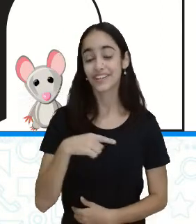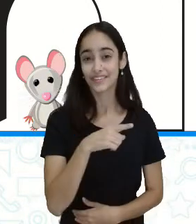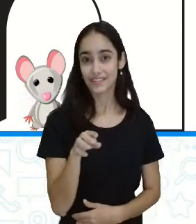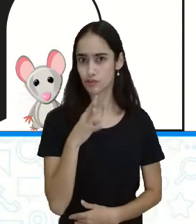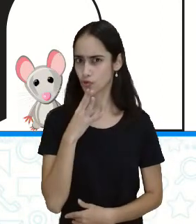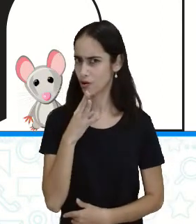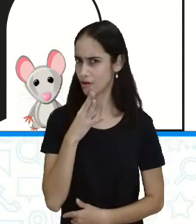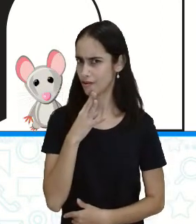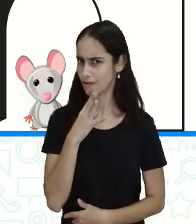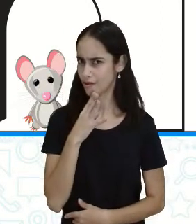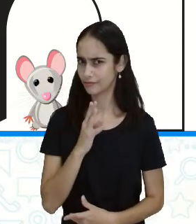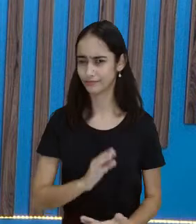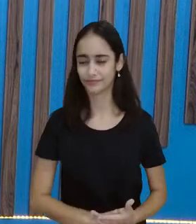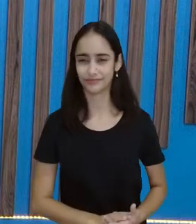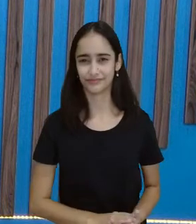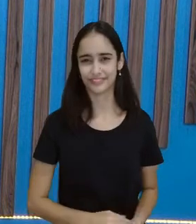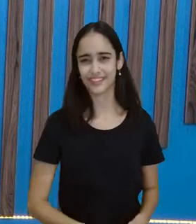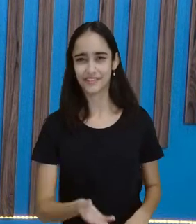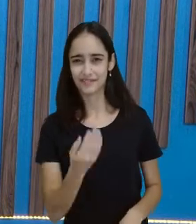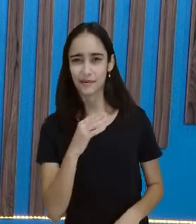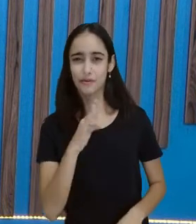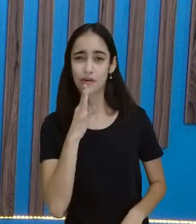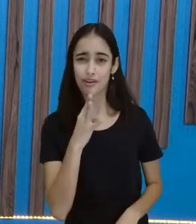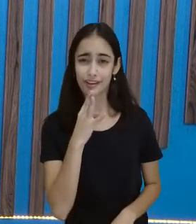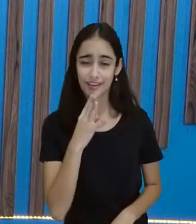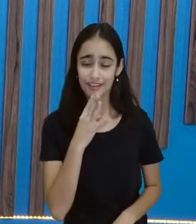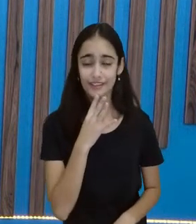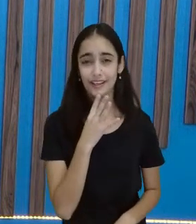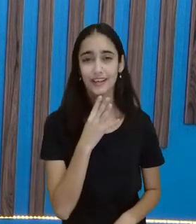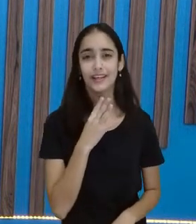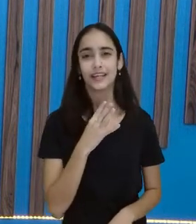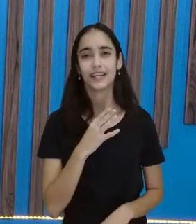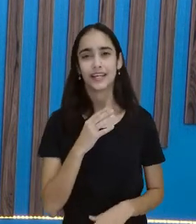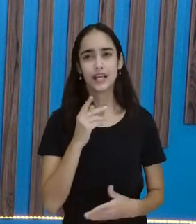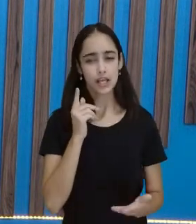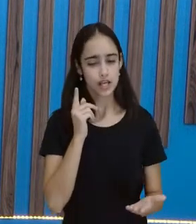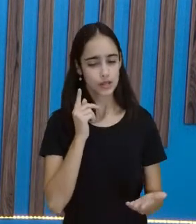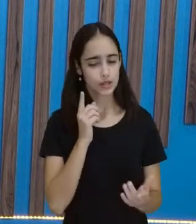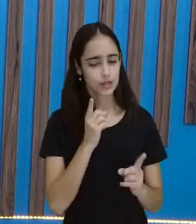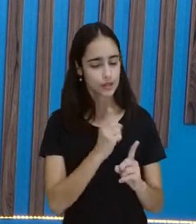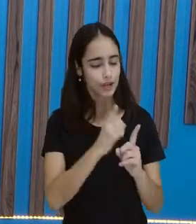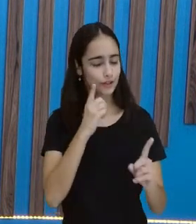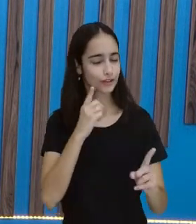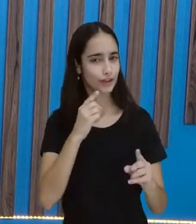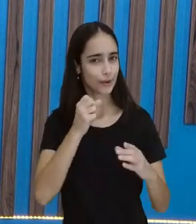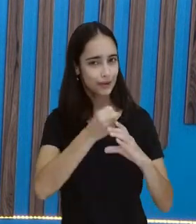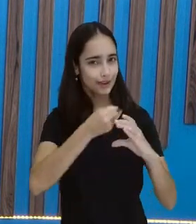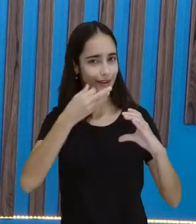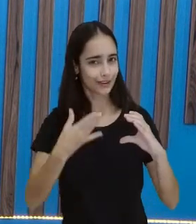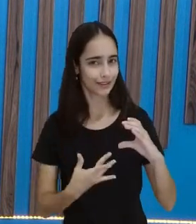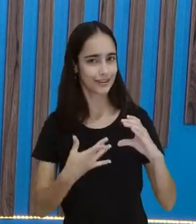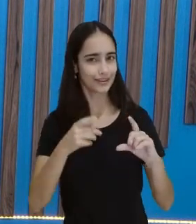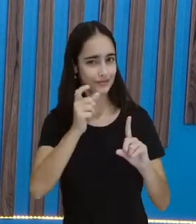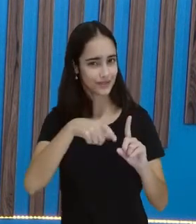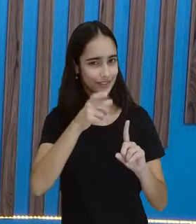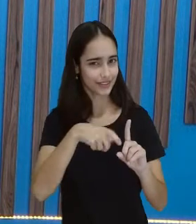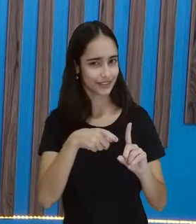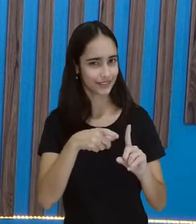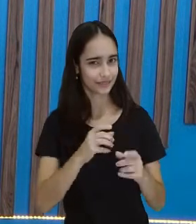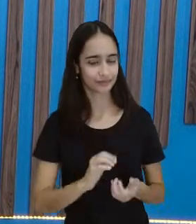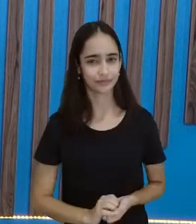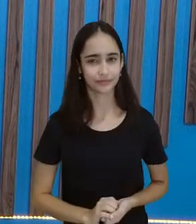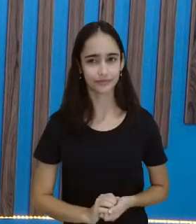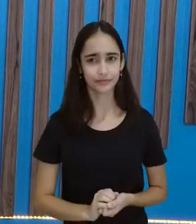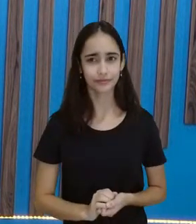fábula, tá? E descobrir as características dos personagens. Vamos lá? O